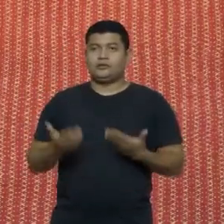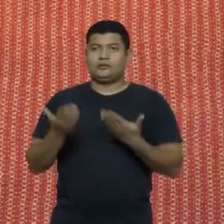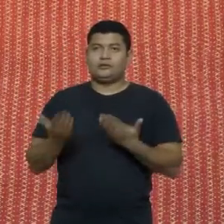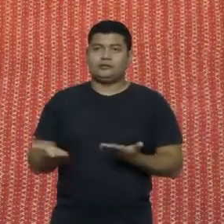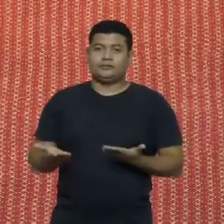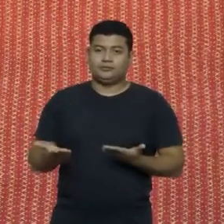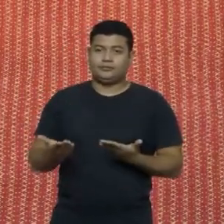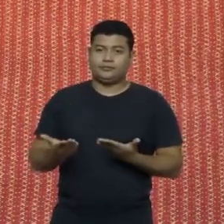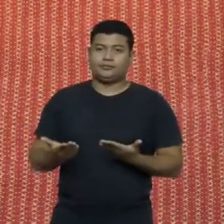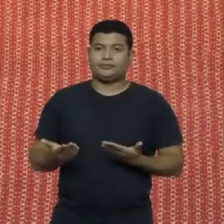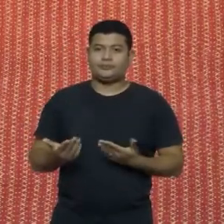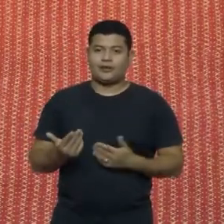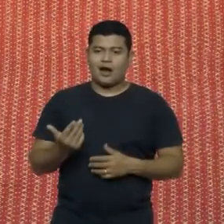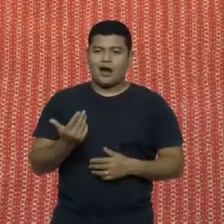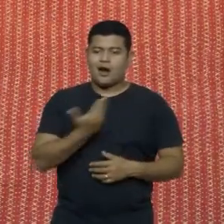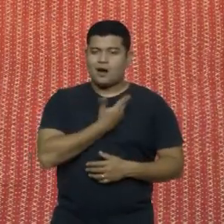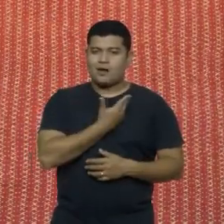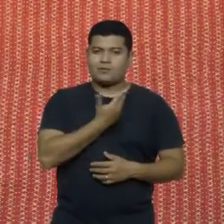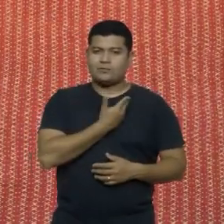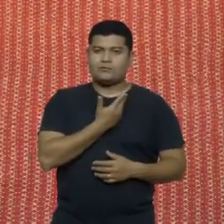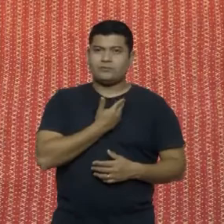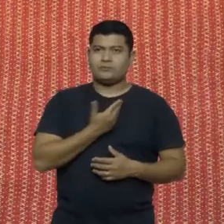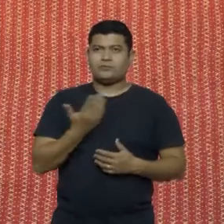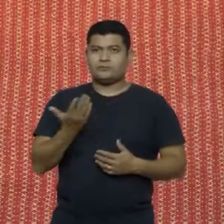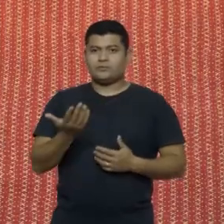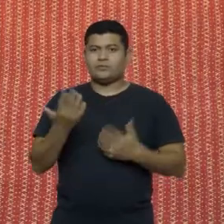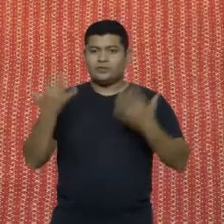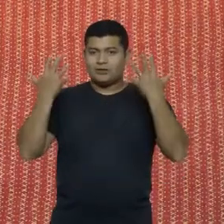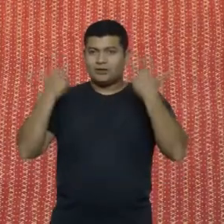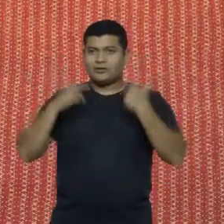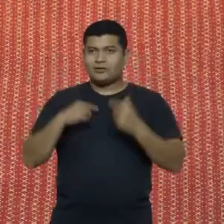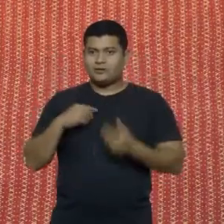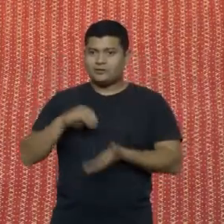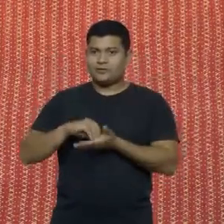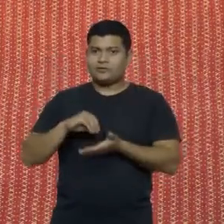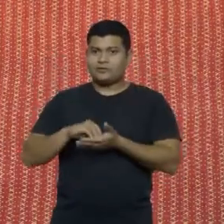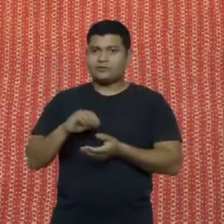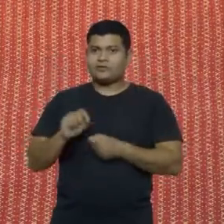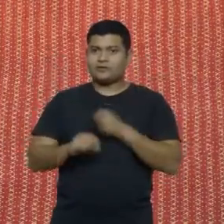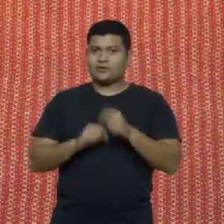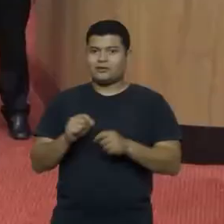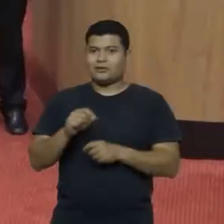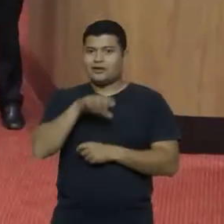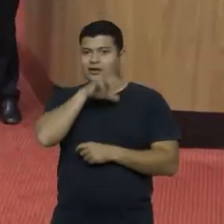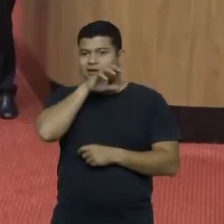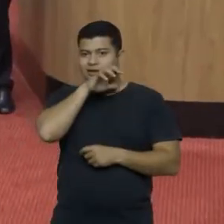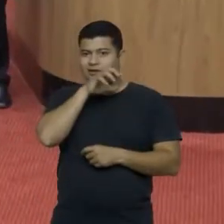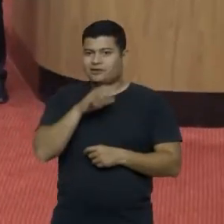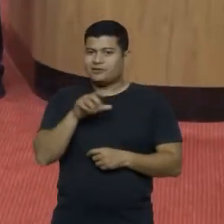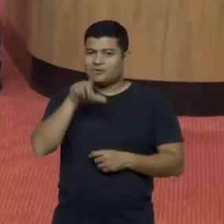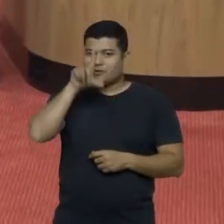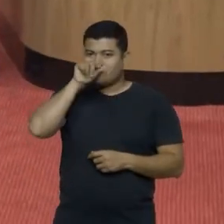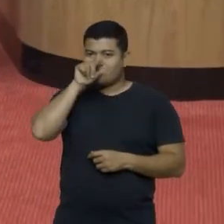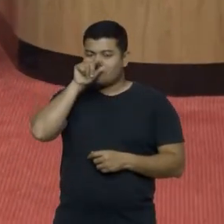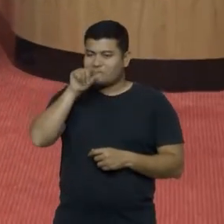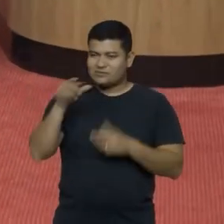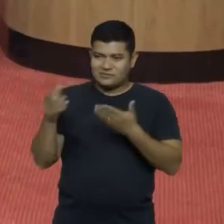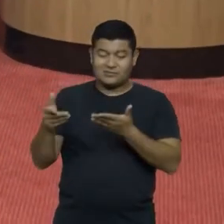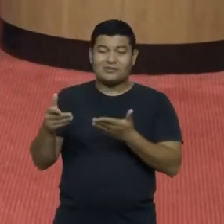velho guerreiro, Leão Baio, só não trouxe a galha, é, cara? Aquela musiquinha que tinha antigamente, da Gralhinha Azul,